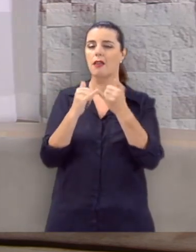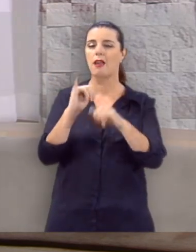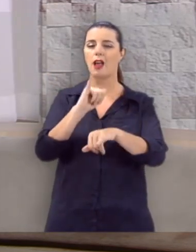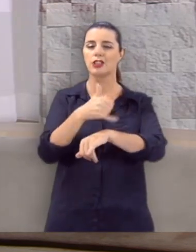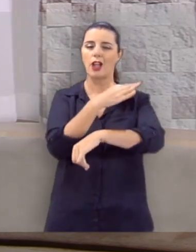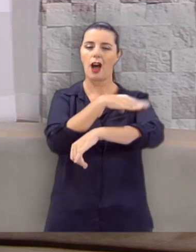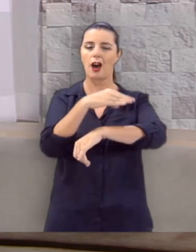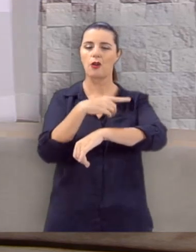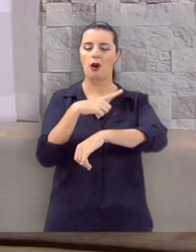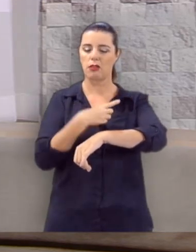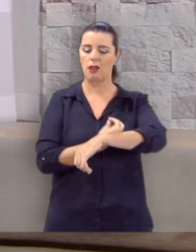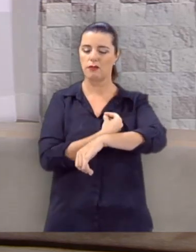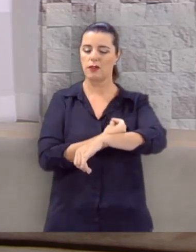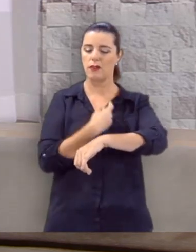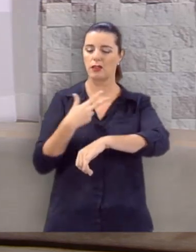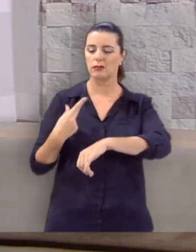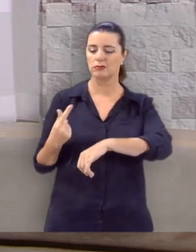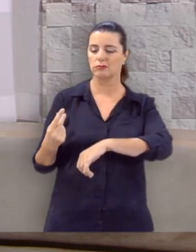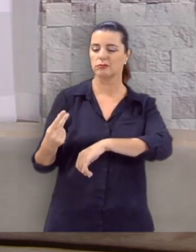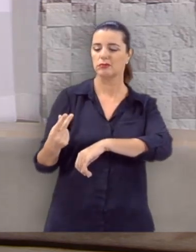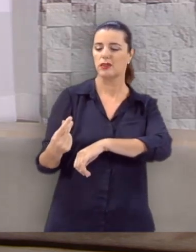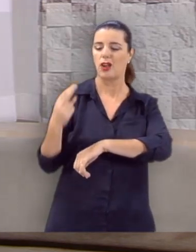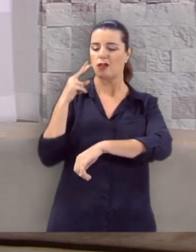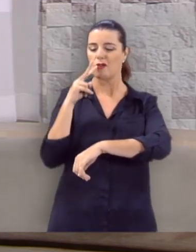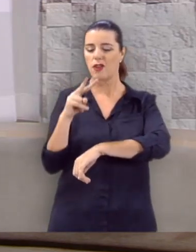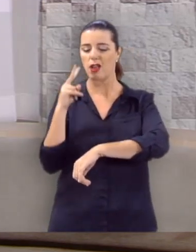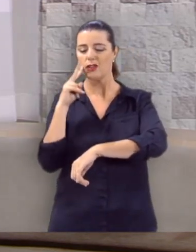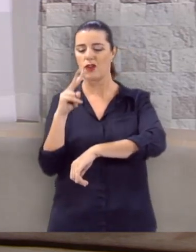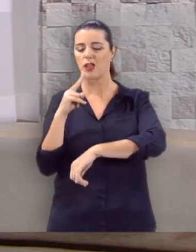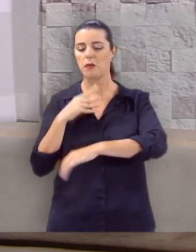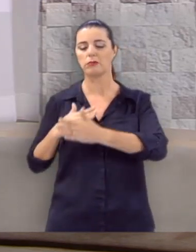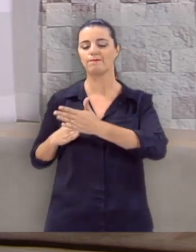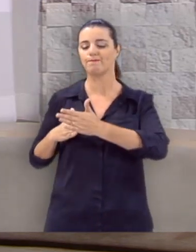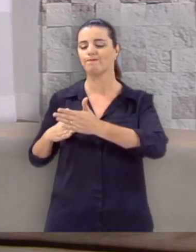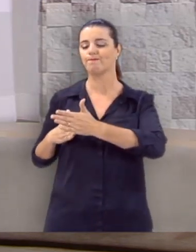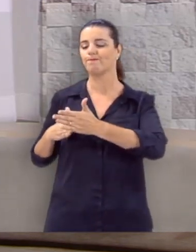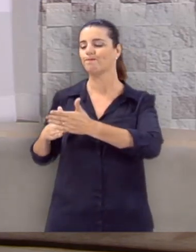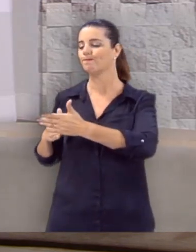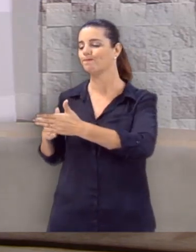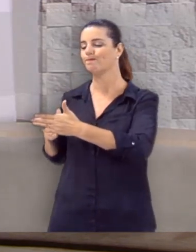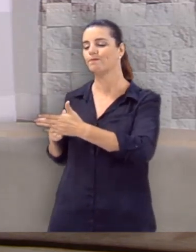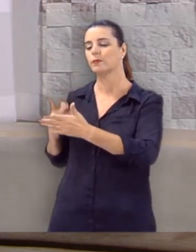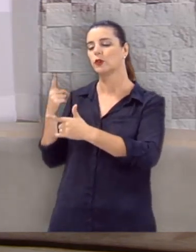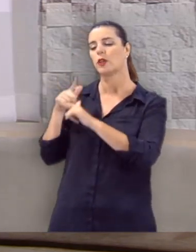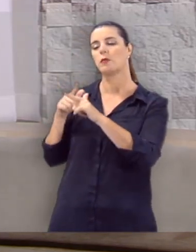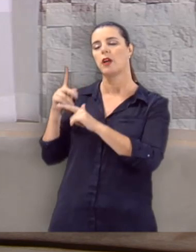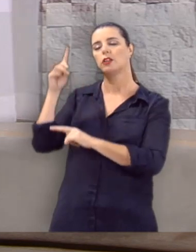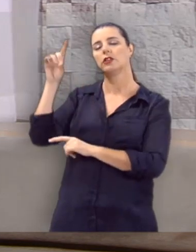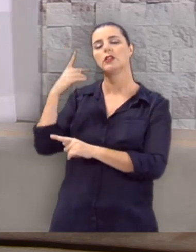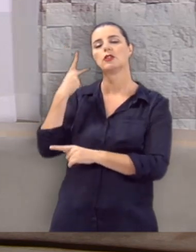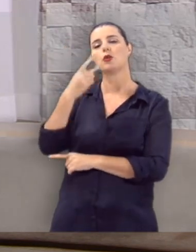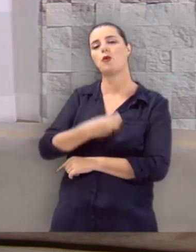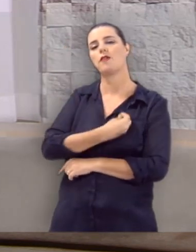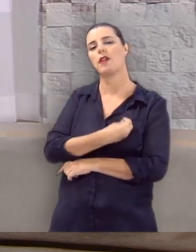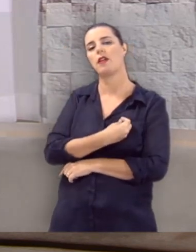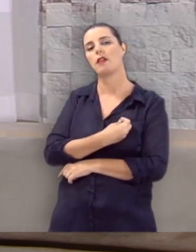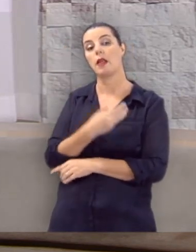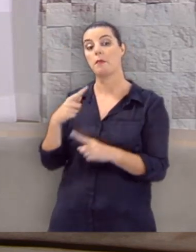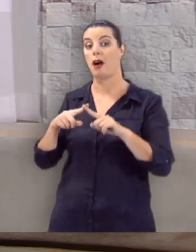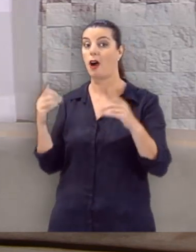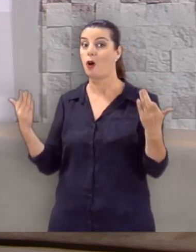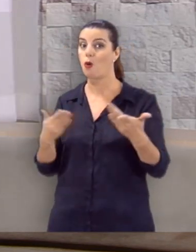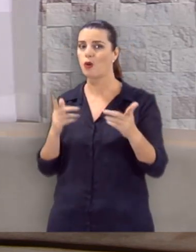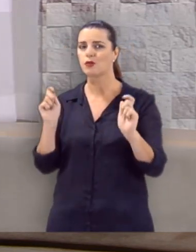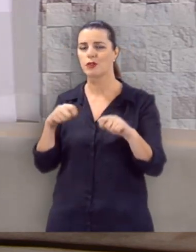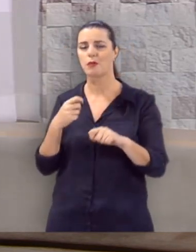Talvez você caminhe a vida inteira escutando as coisas de Deus. Mas resistindo as obras de Deus na sua vida. Mas hoje